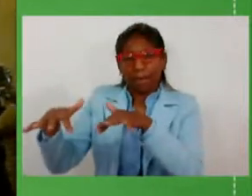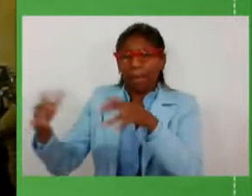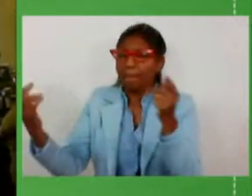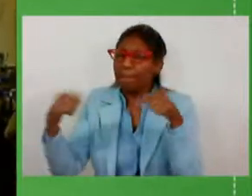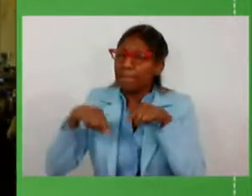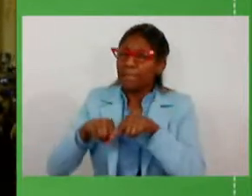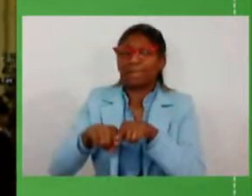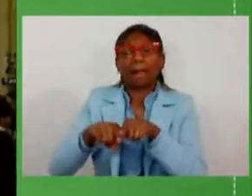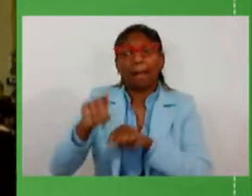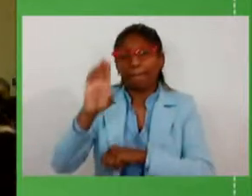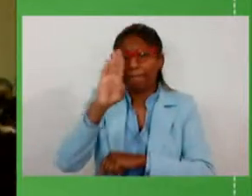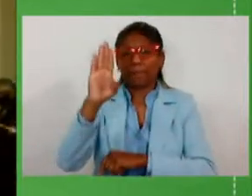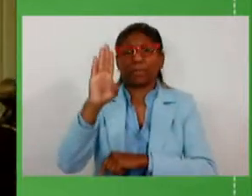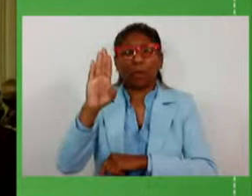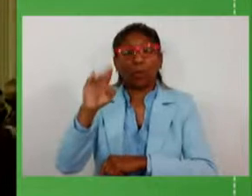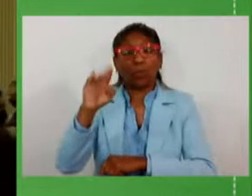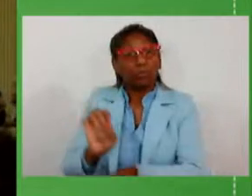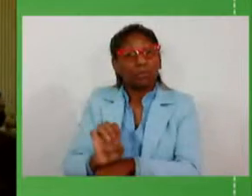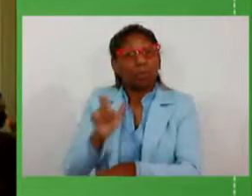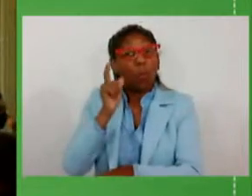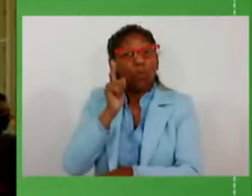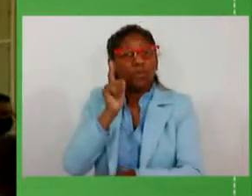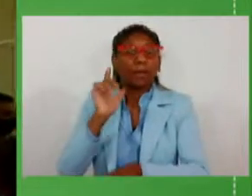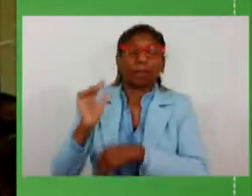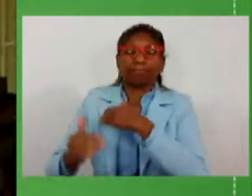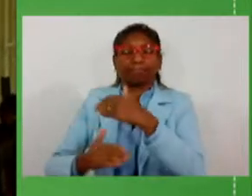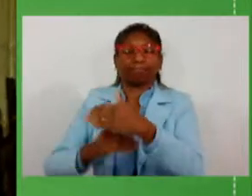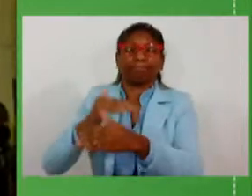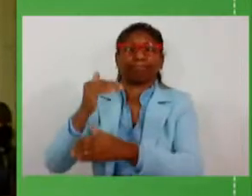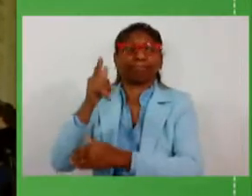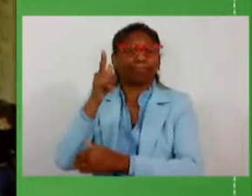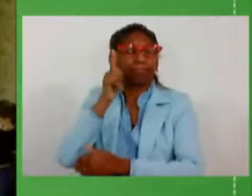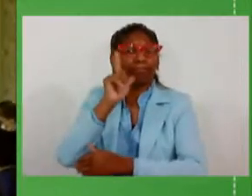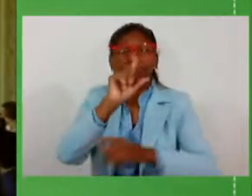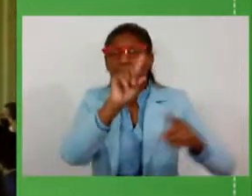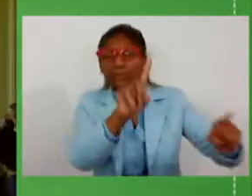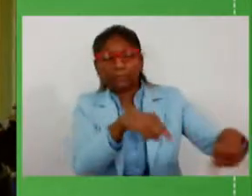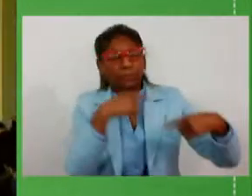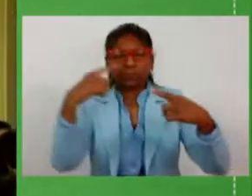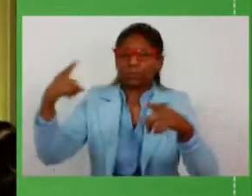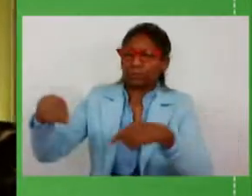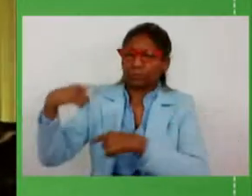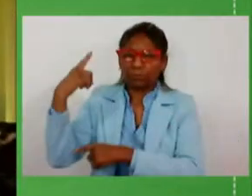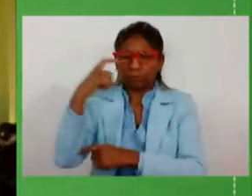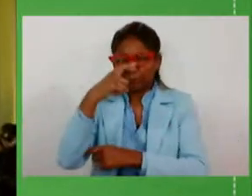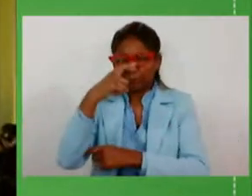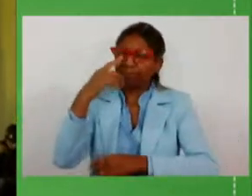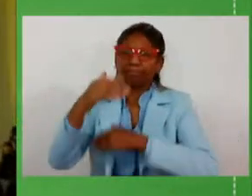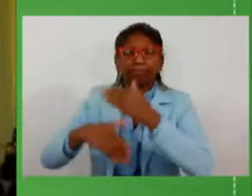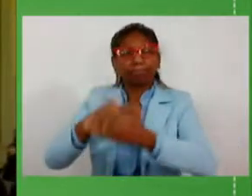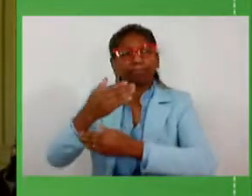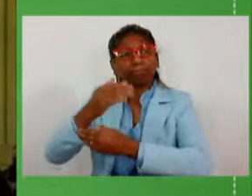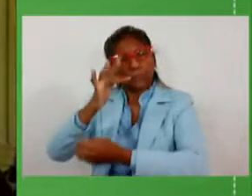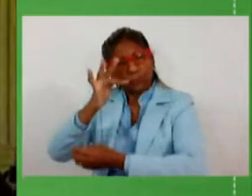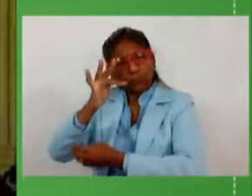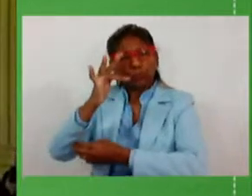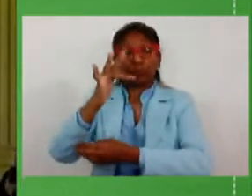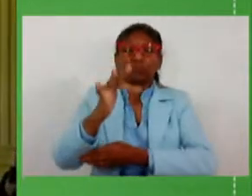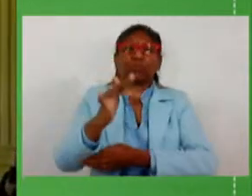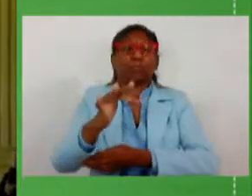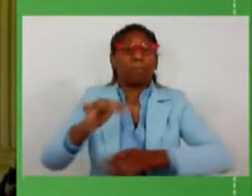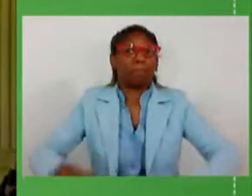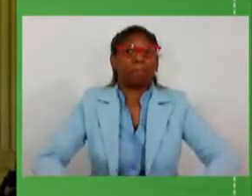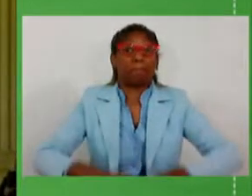para que o Estado consiga vencer os seus desafios e projetar este futuro melhor